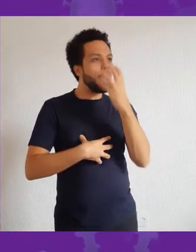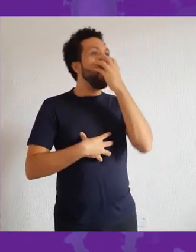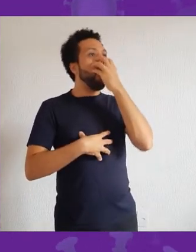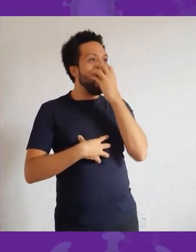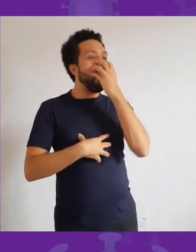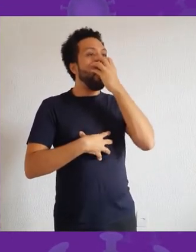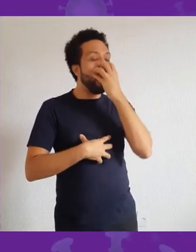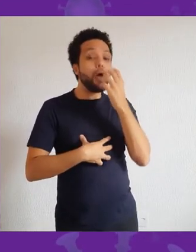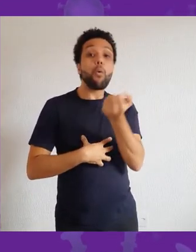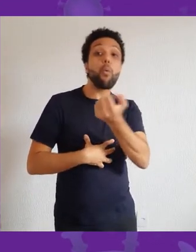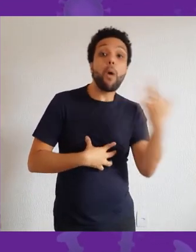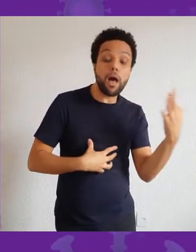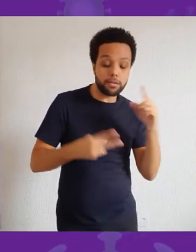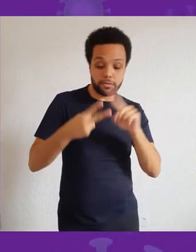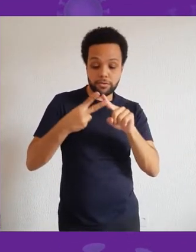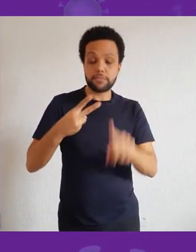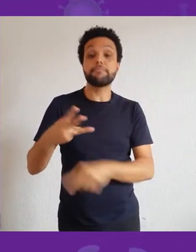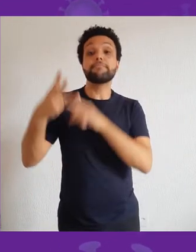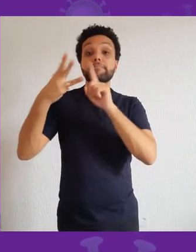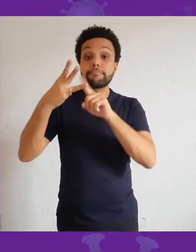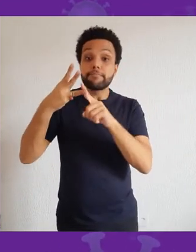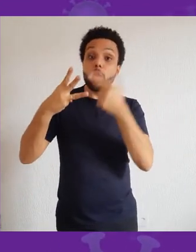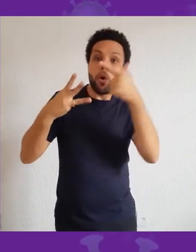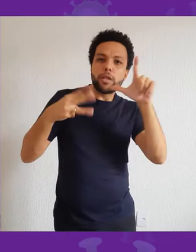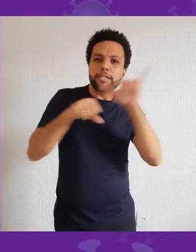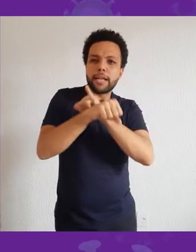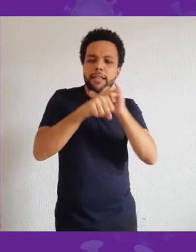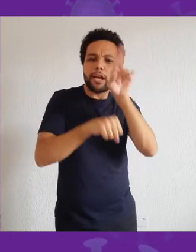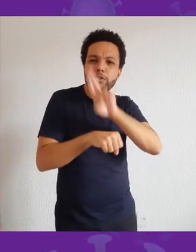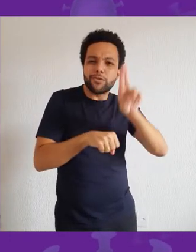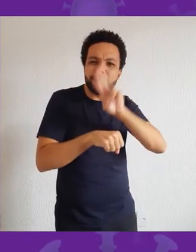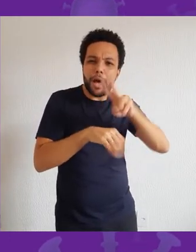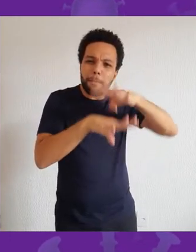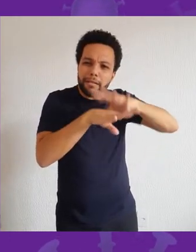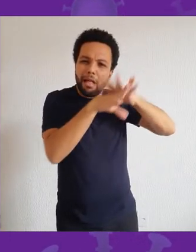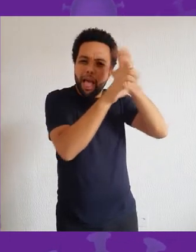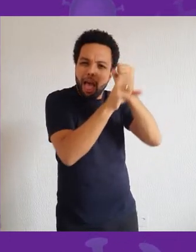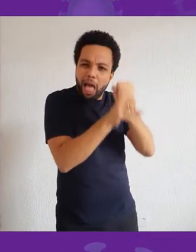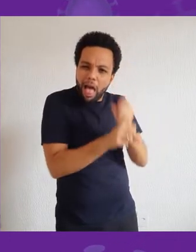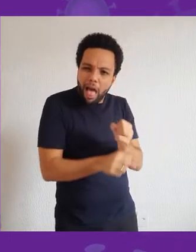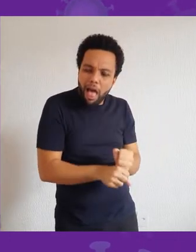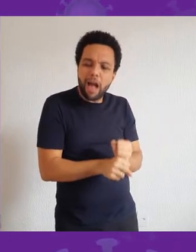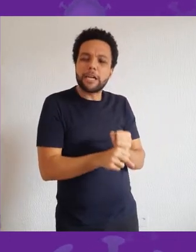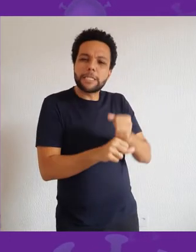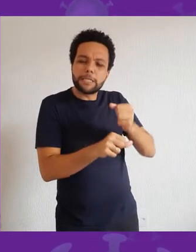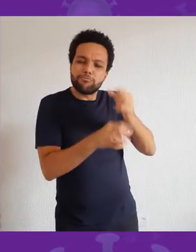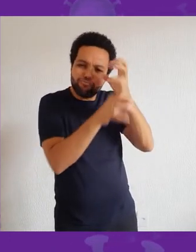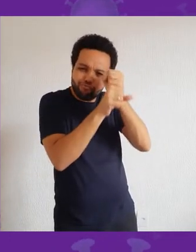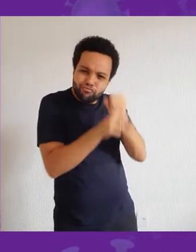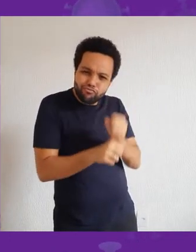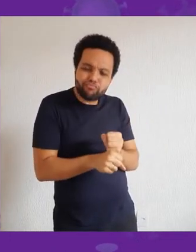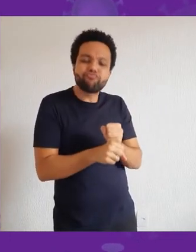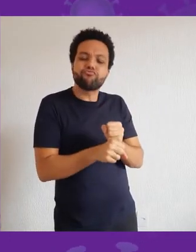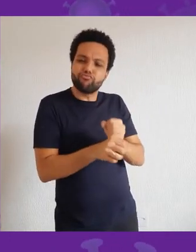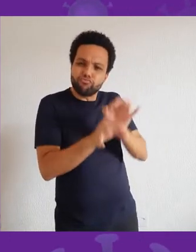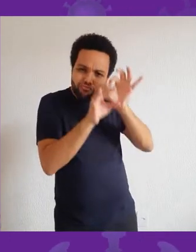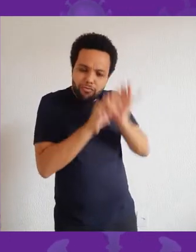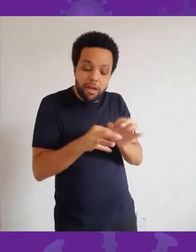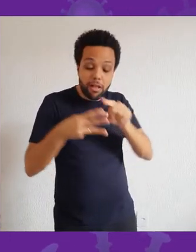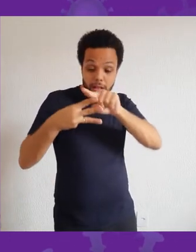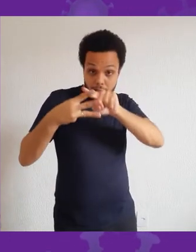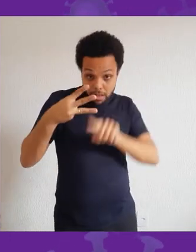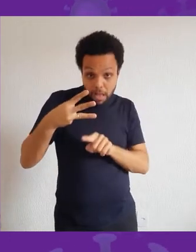cálculos matemáticos, modelagens matemáticas. Todas elas vão estimar com uma certa imprecisão,